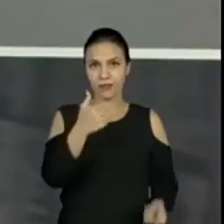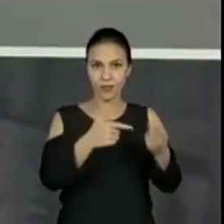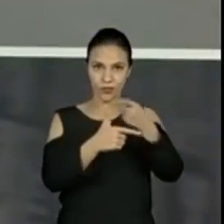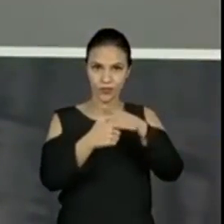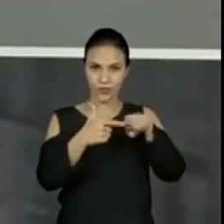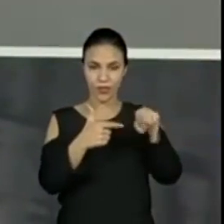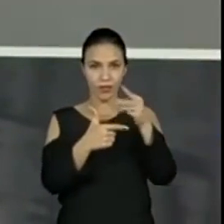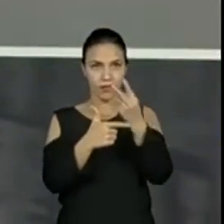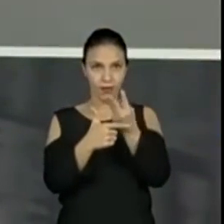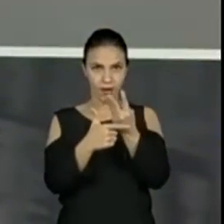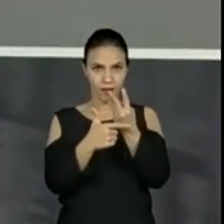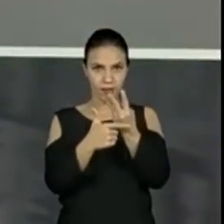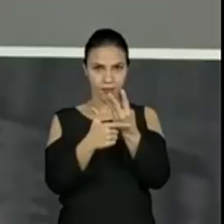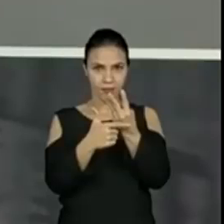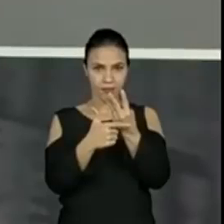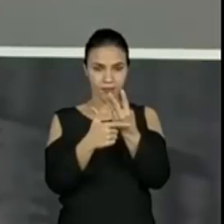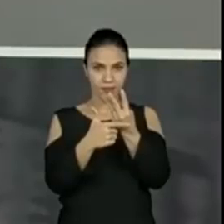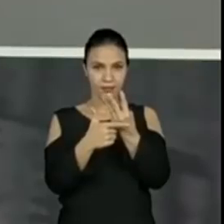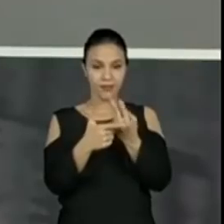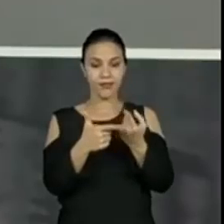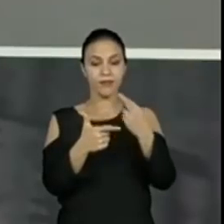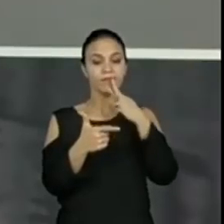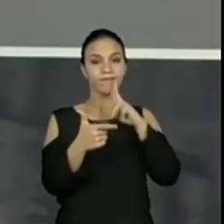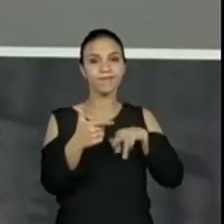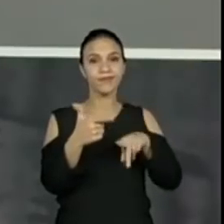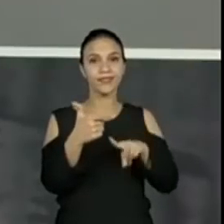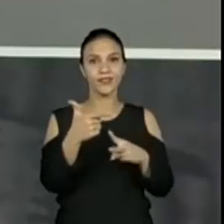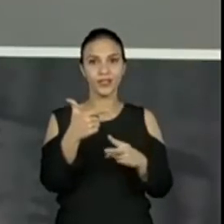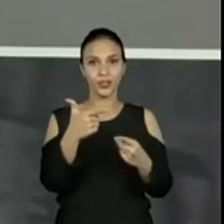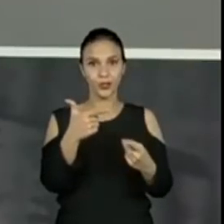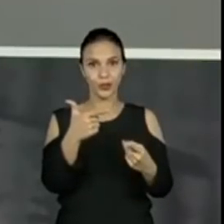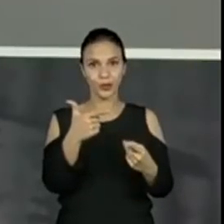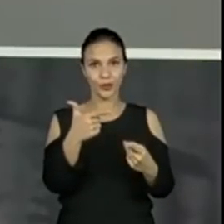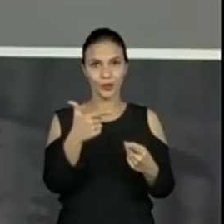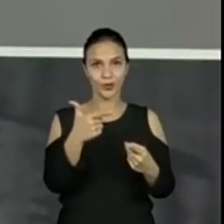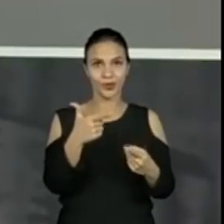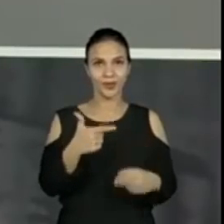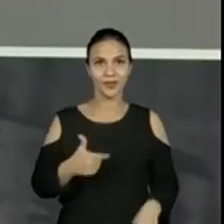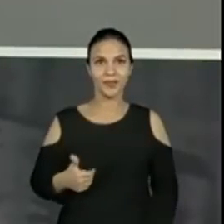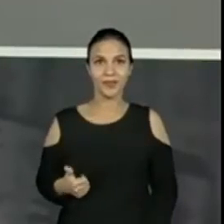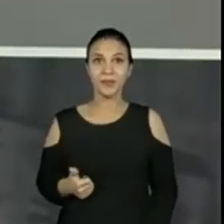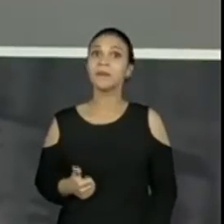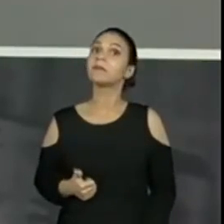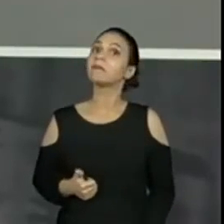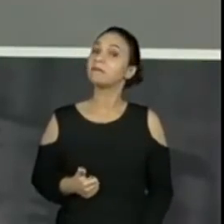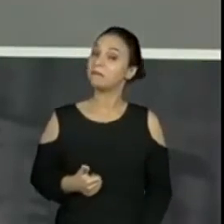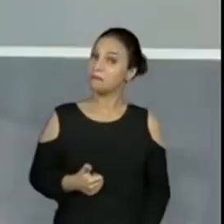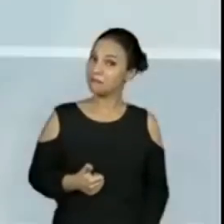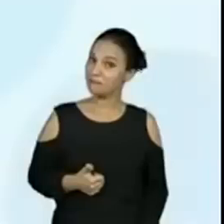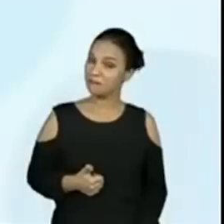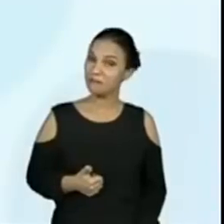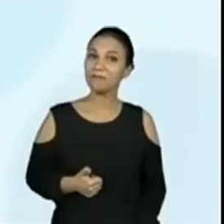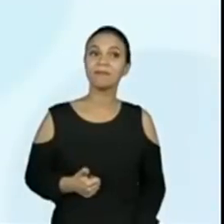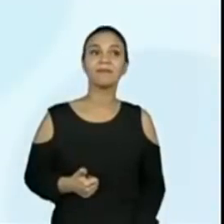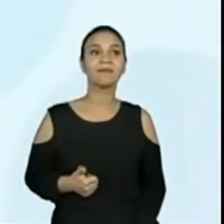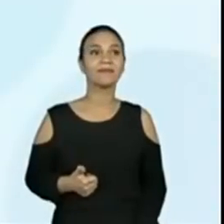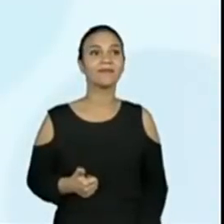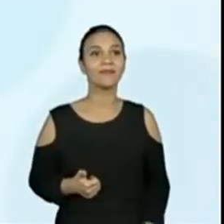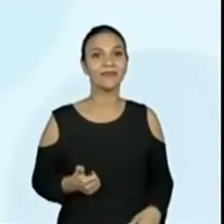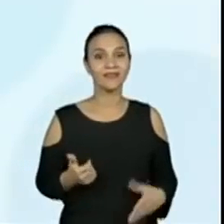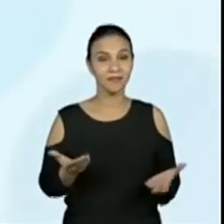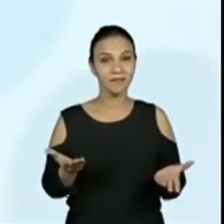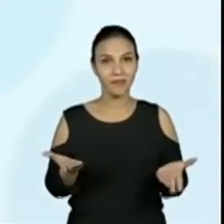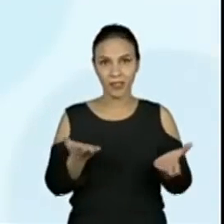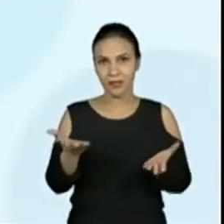dar... Dividido por 3, desculpa, vai dar 21. Mais uma parte. E aí? Vamos